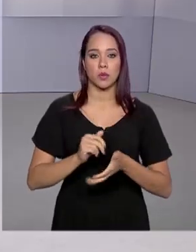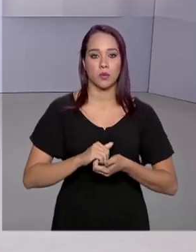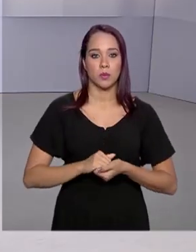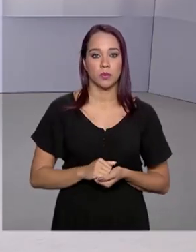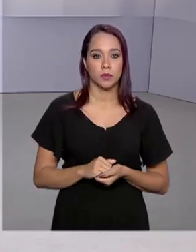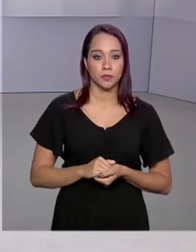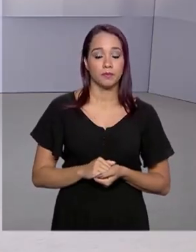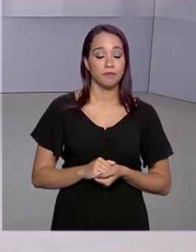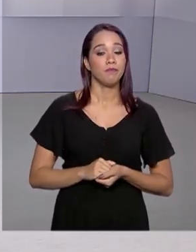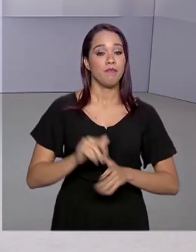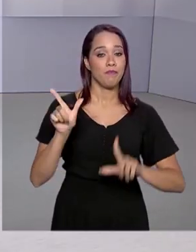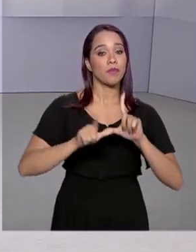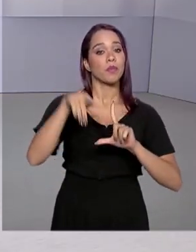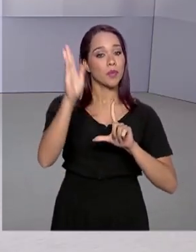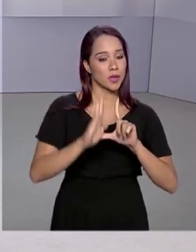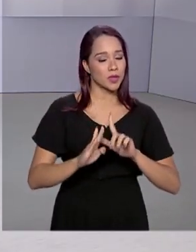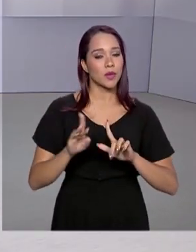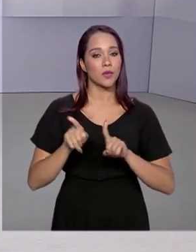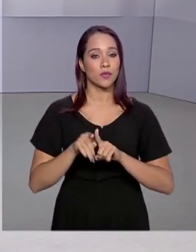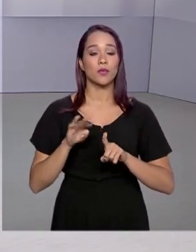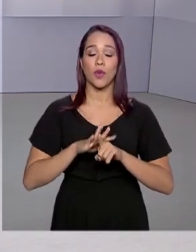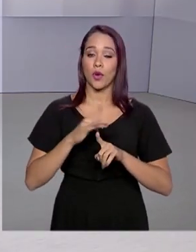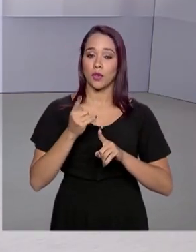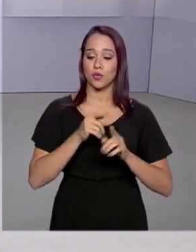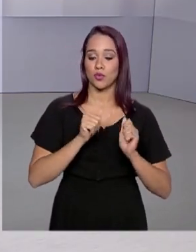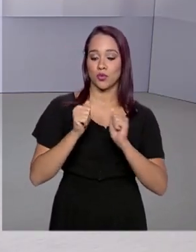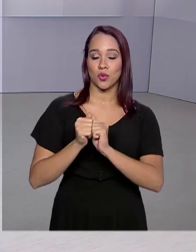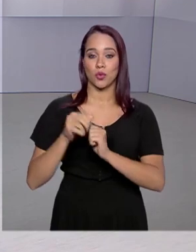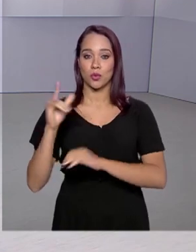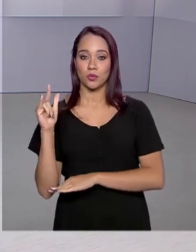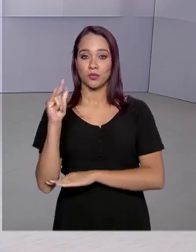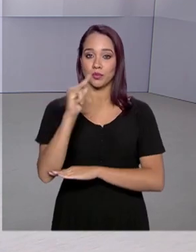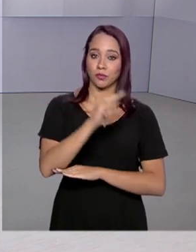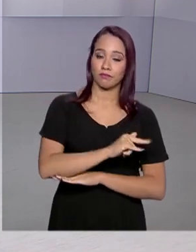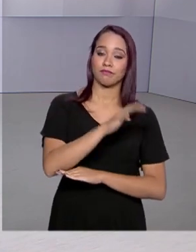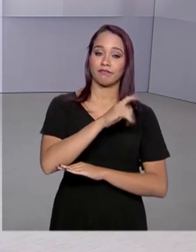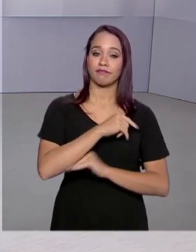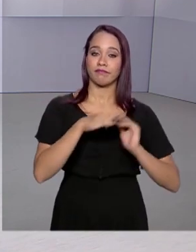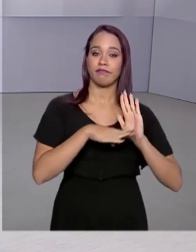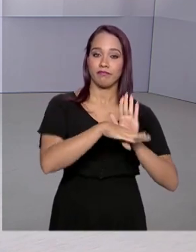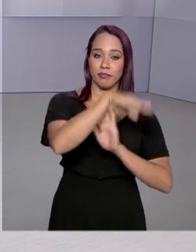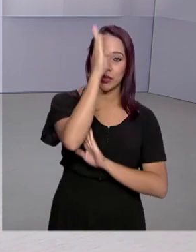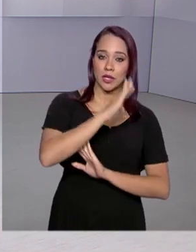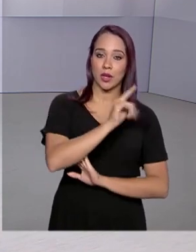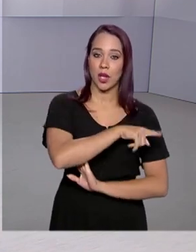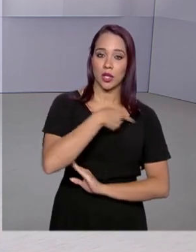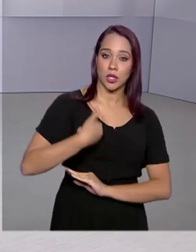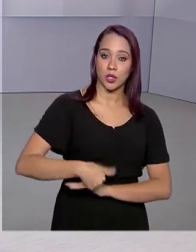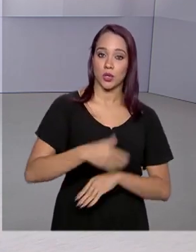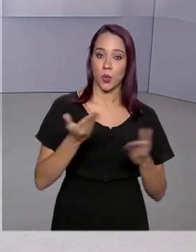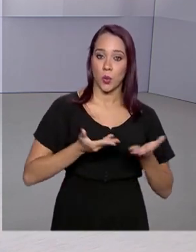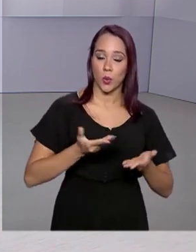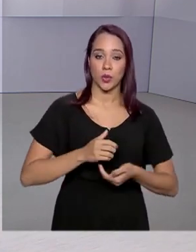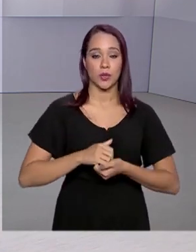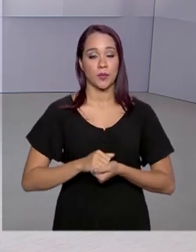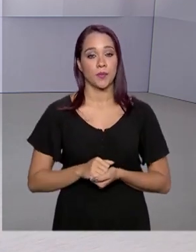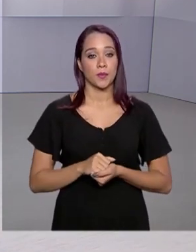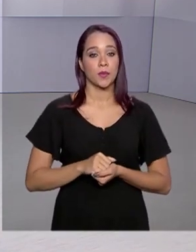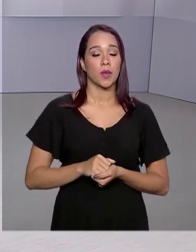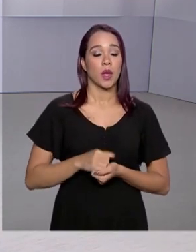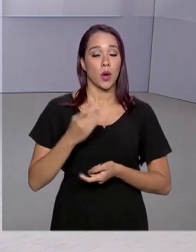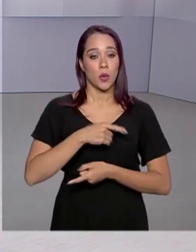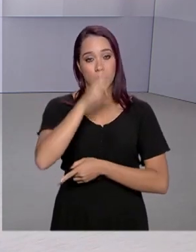E a TV Brasil embarcou em um dos aviões cedidos para o resgate dos brasileiros na China hoje. O capitão